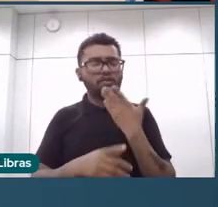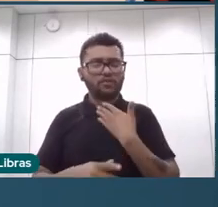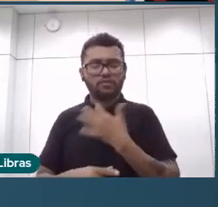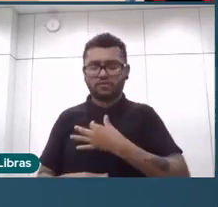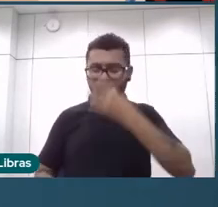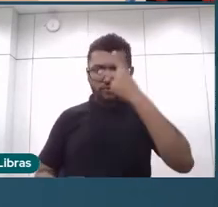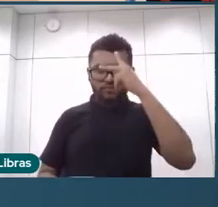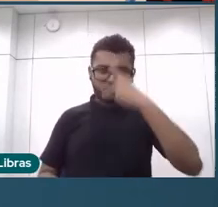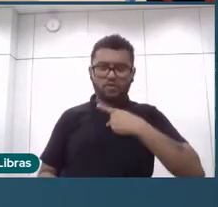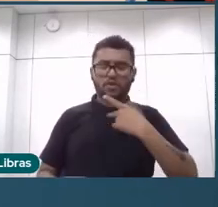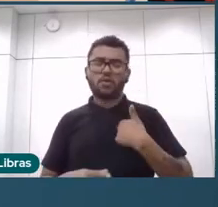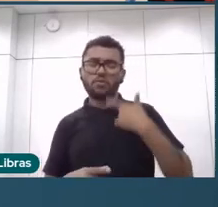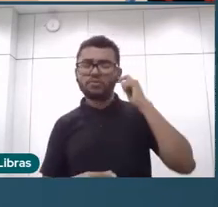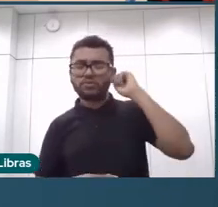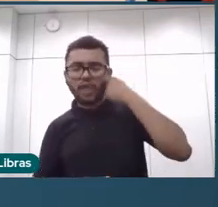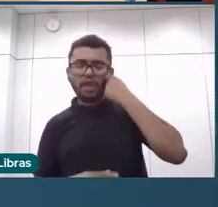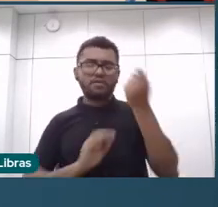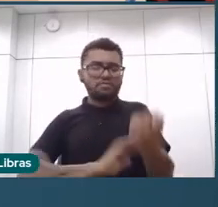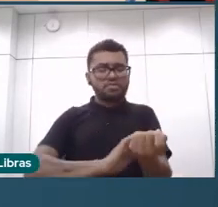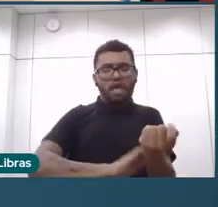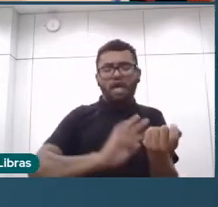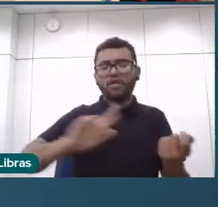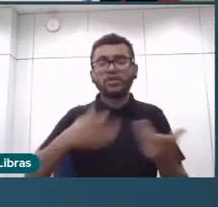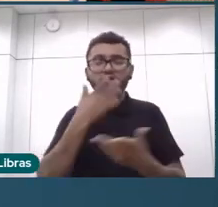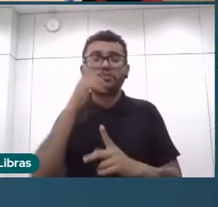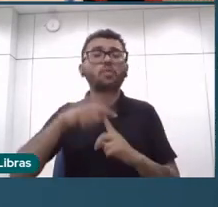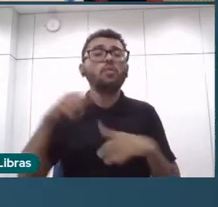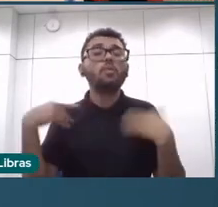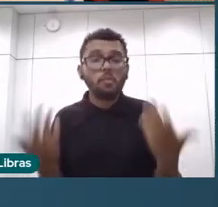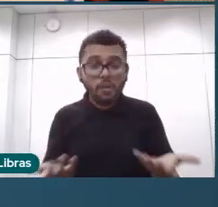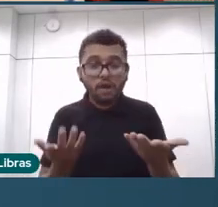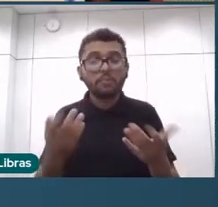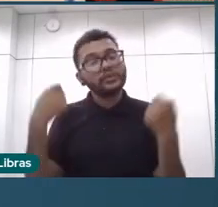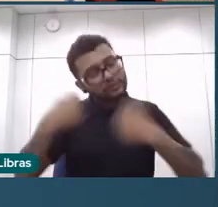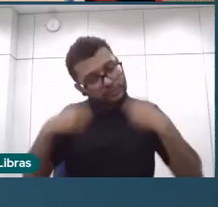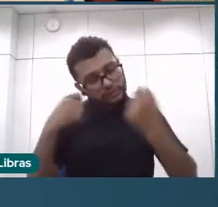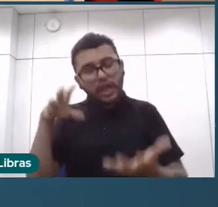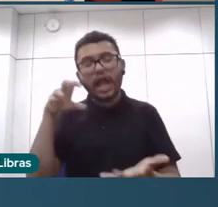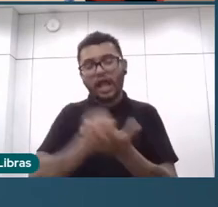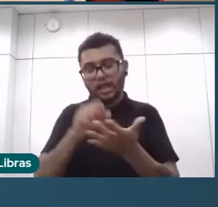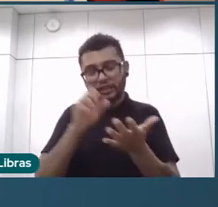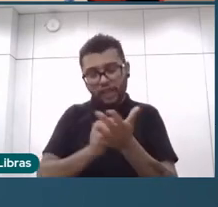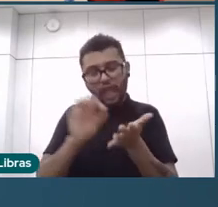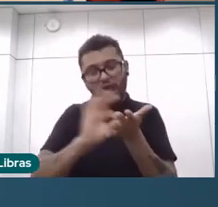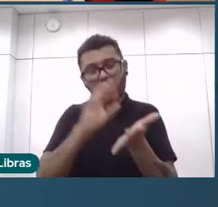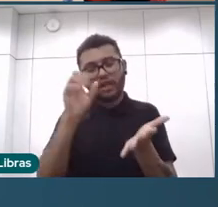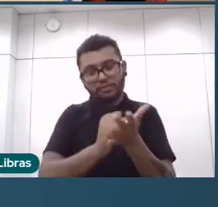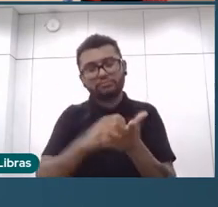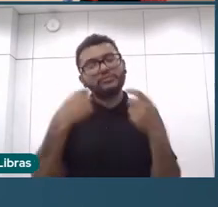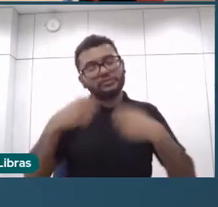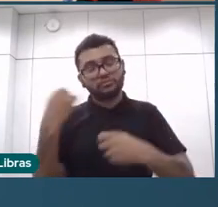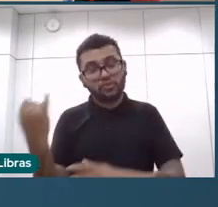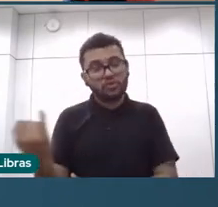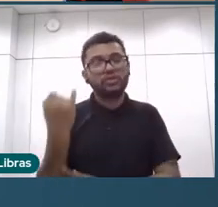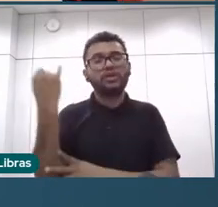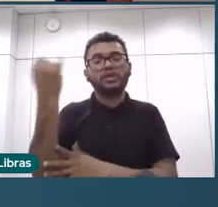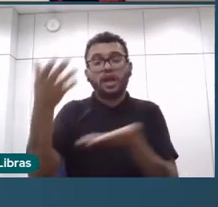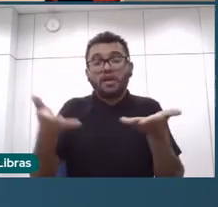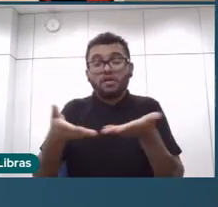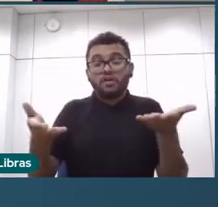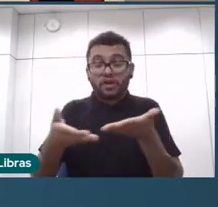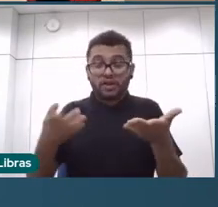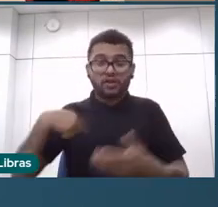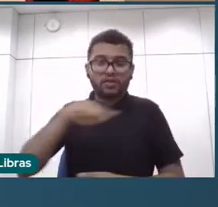autodeclarar, então a gente vai querer, por isso que a está muito preocupado com esse recadastramento, que a acha que é uma coisa importante de ser feita nesse momento,